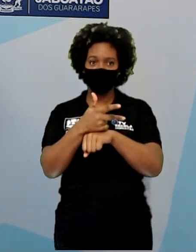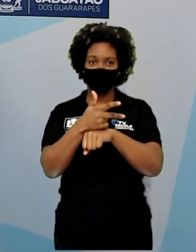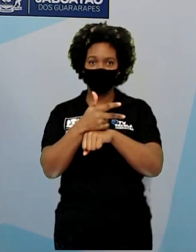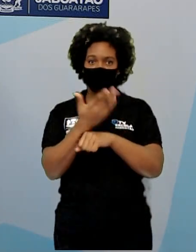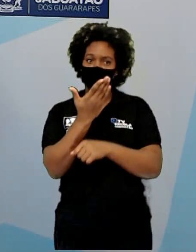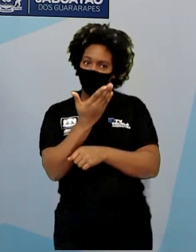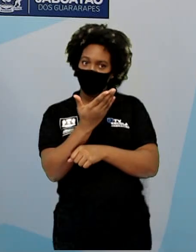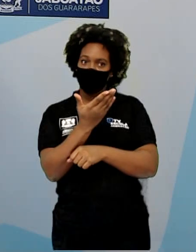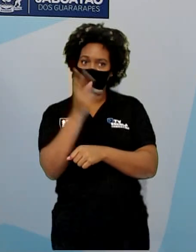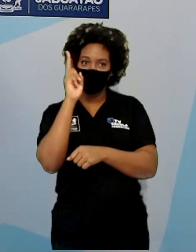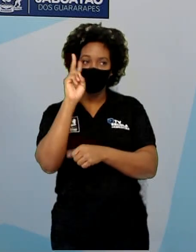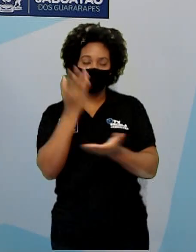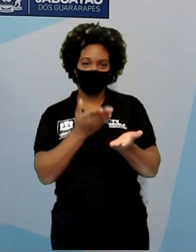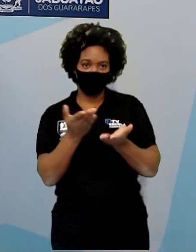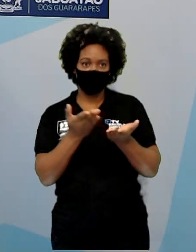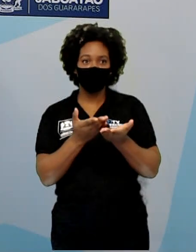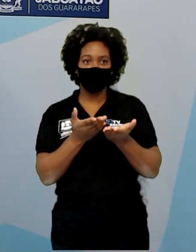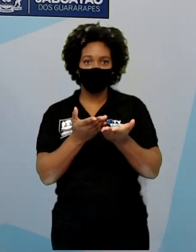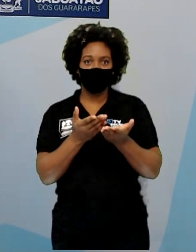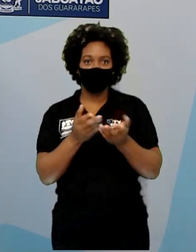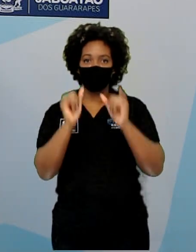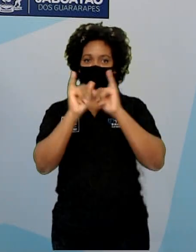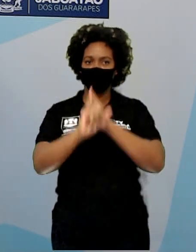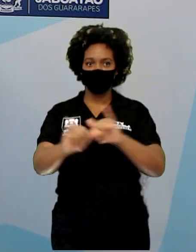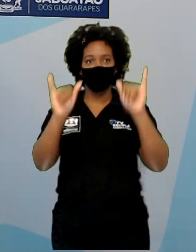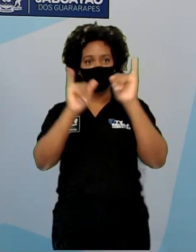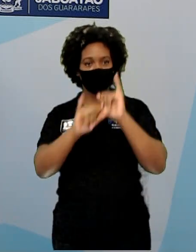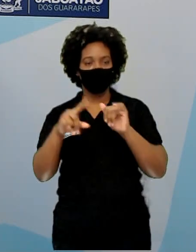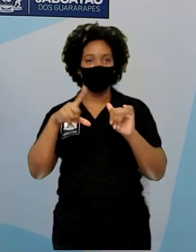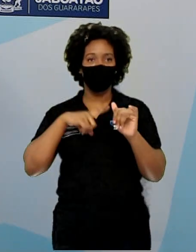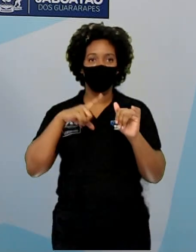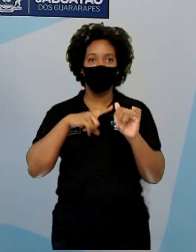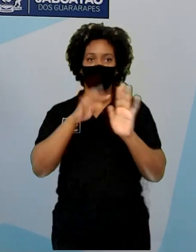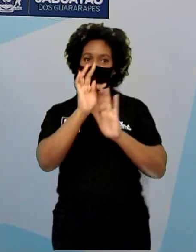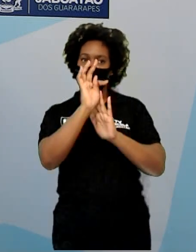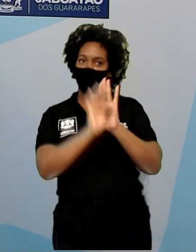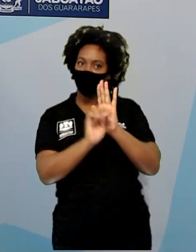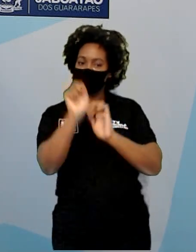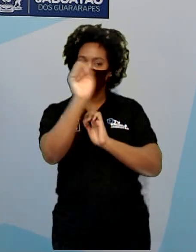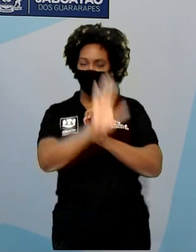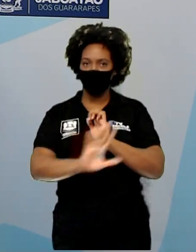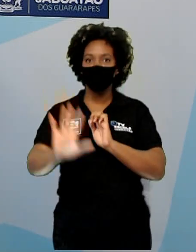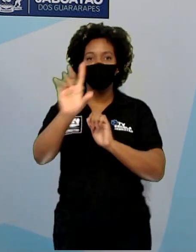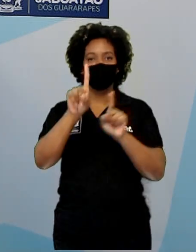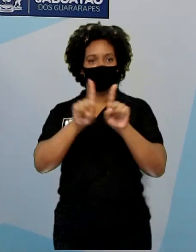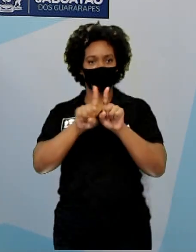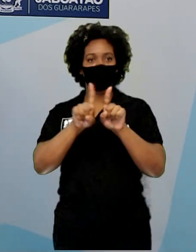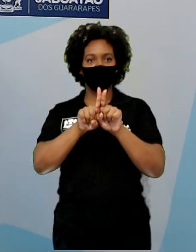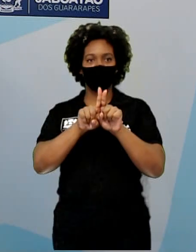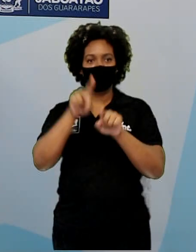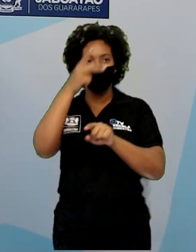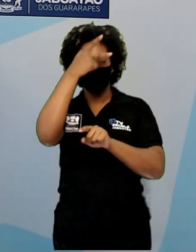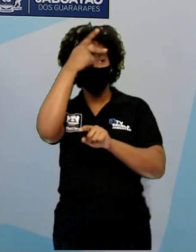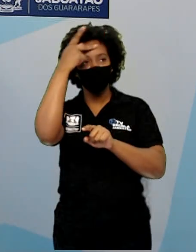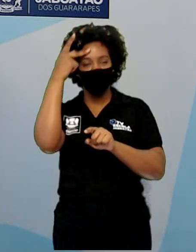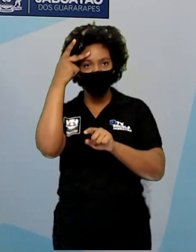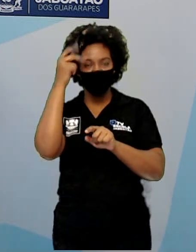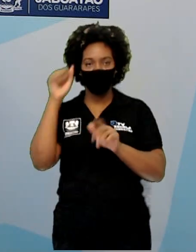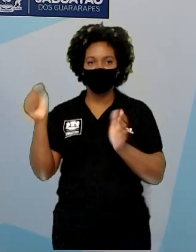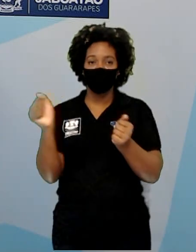aqui agora, por exemplo, são anúncios que têm texto e imagem. Tem a imagem do atleta e um texto.